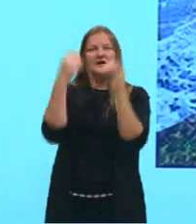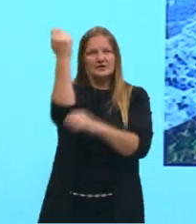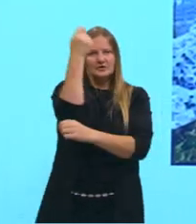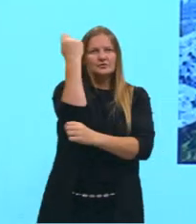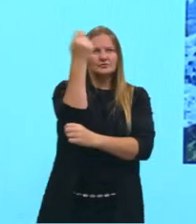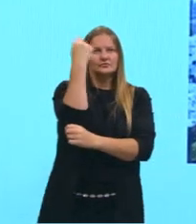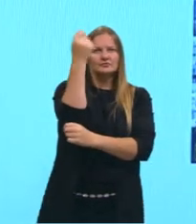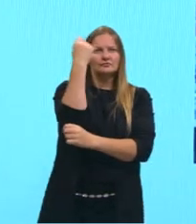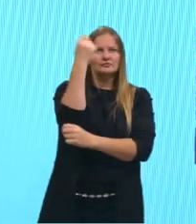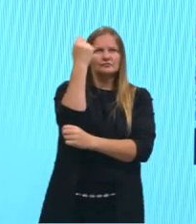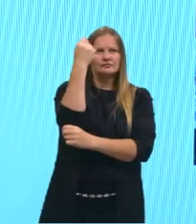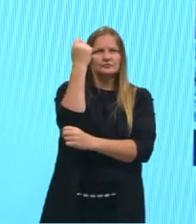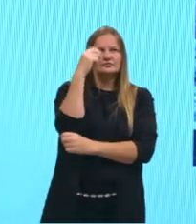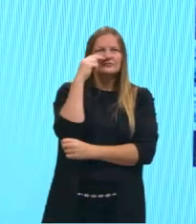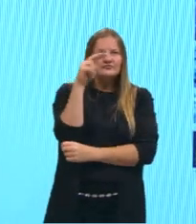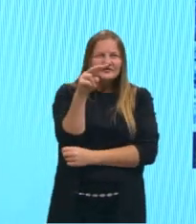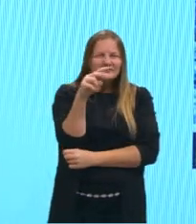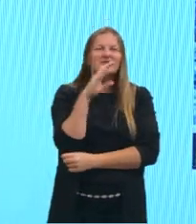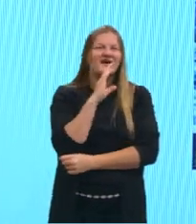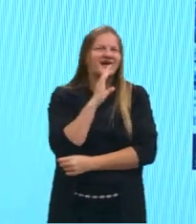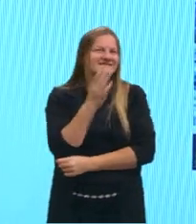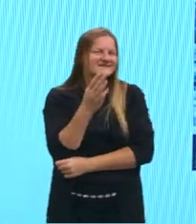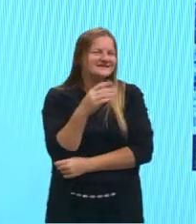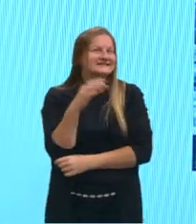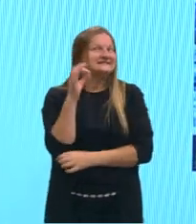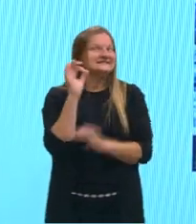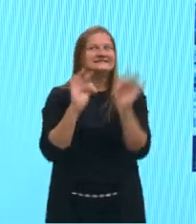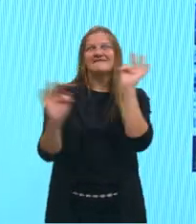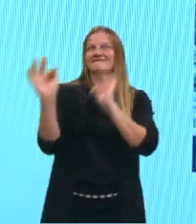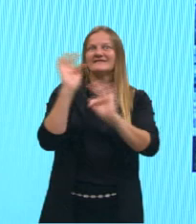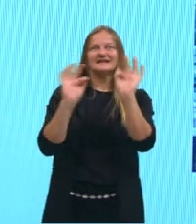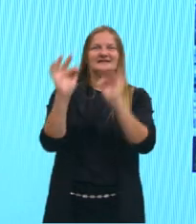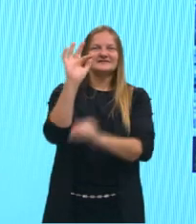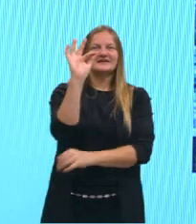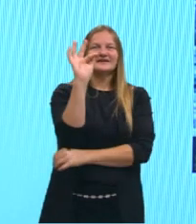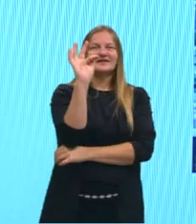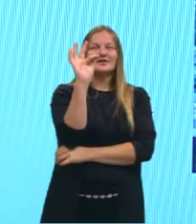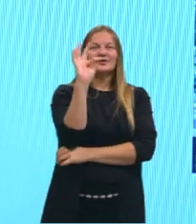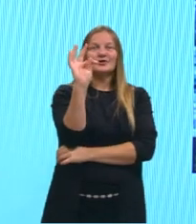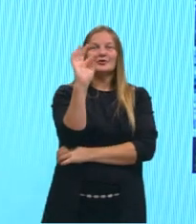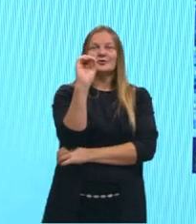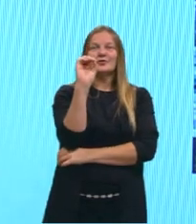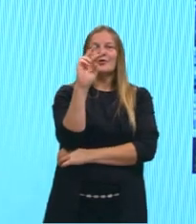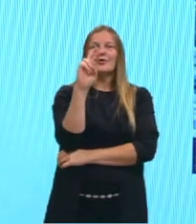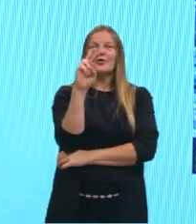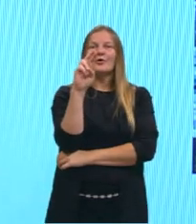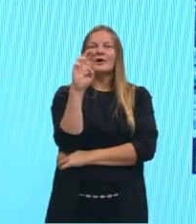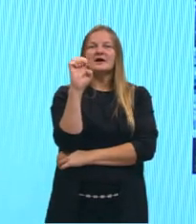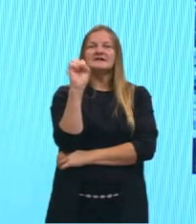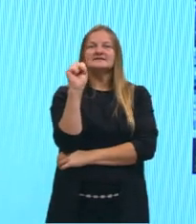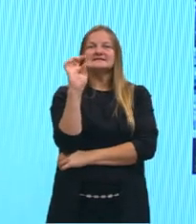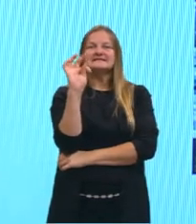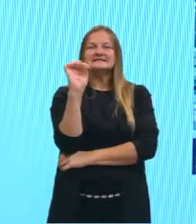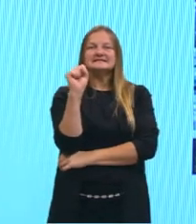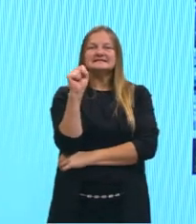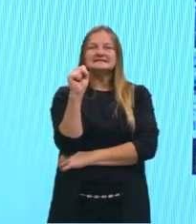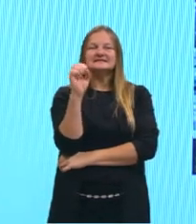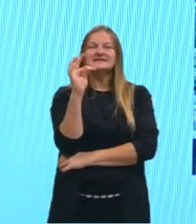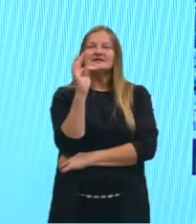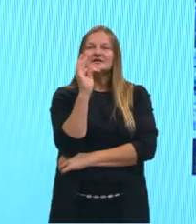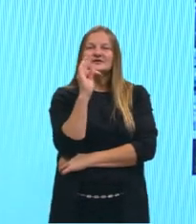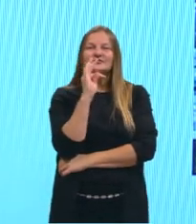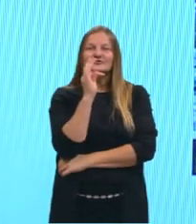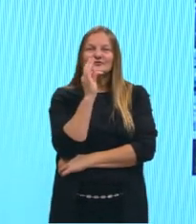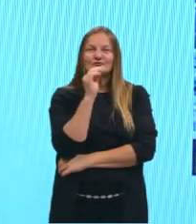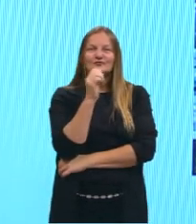Sul, né? Já deve ter visto essa imagem fantástica, né? É Torres, né? Imagina, aquela clássica história, água mole,